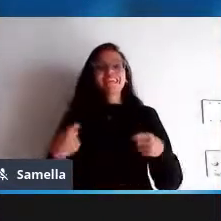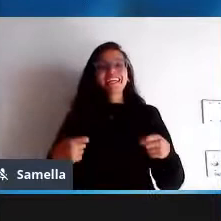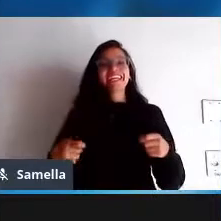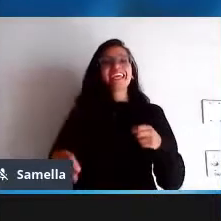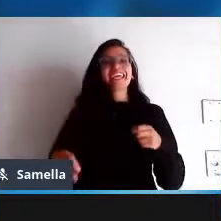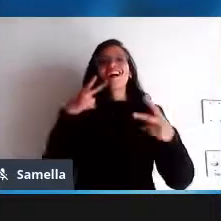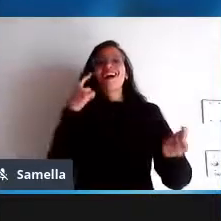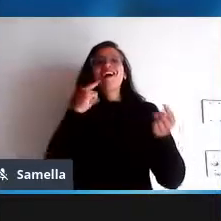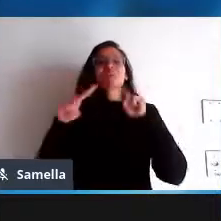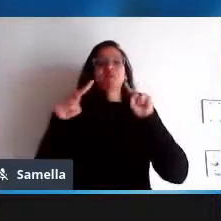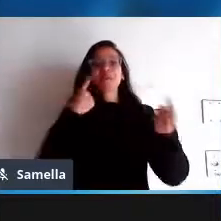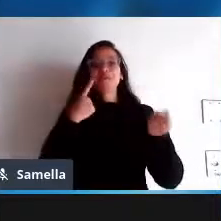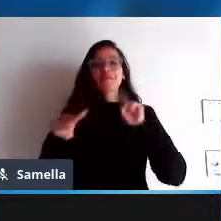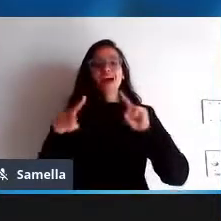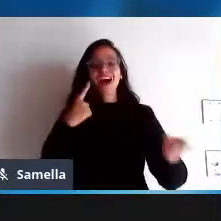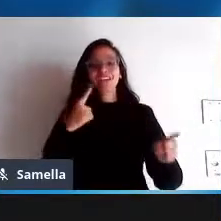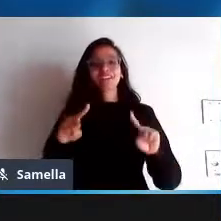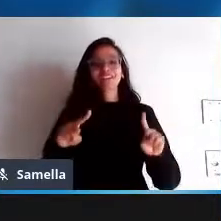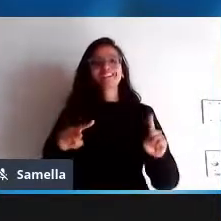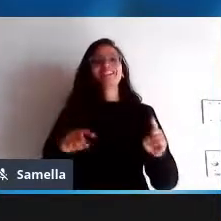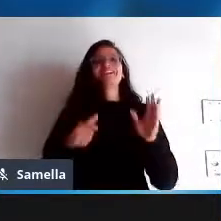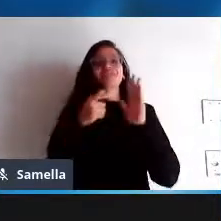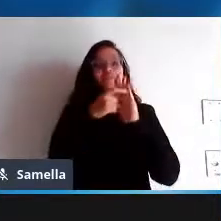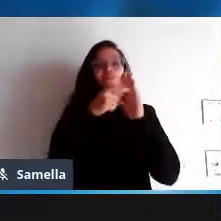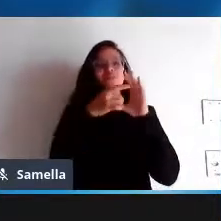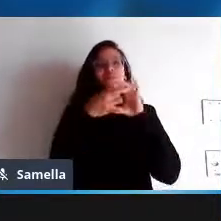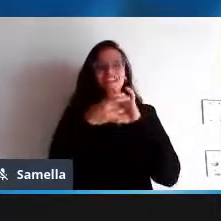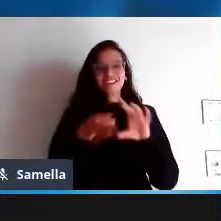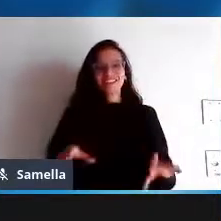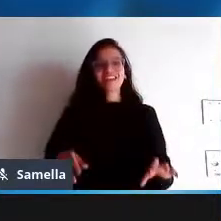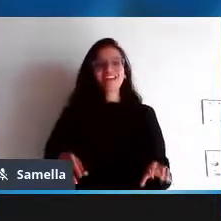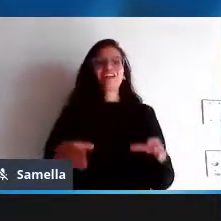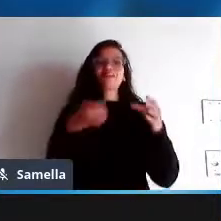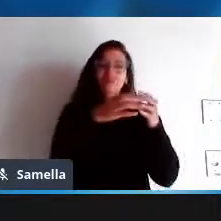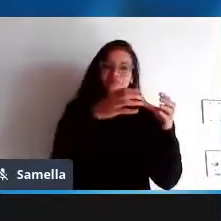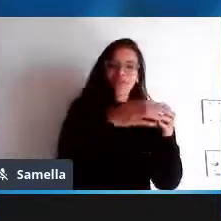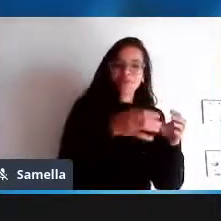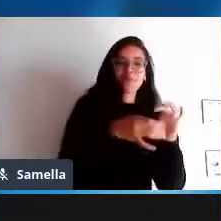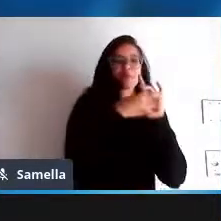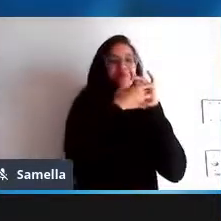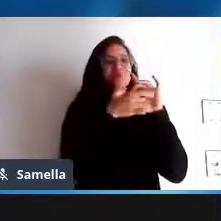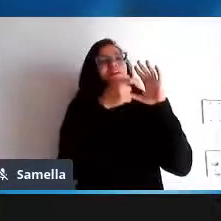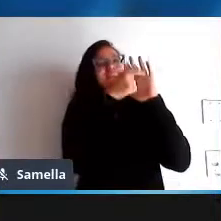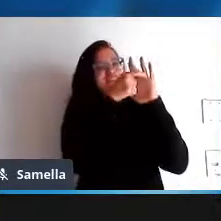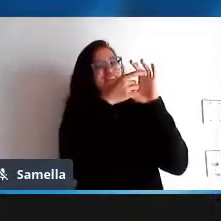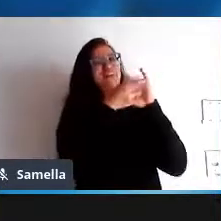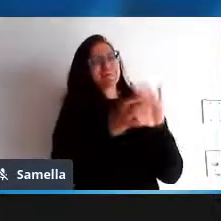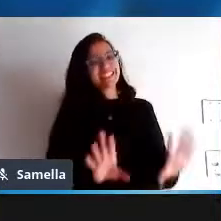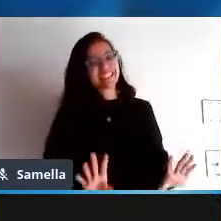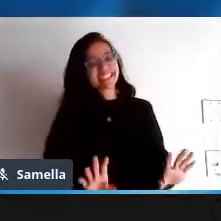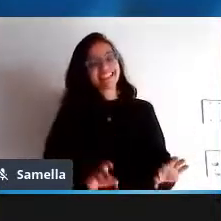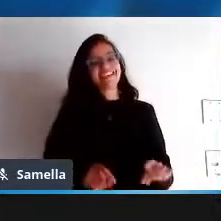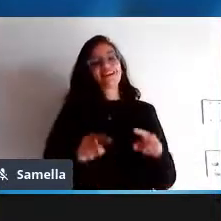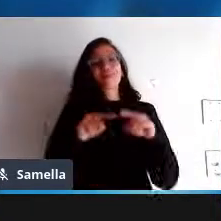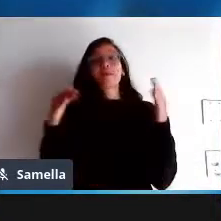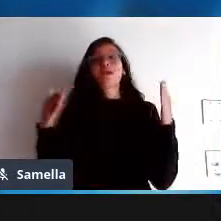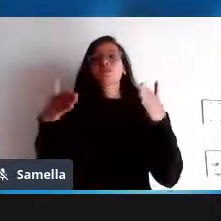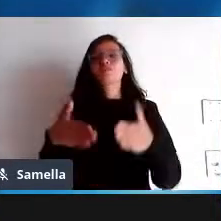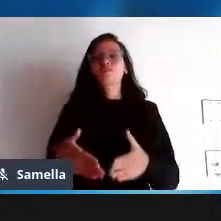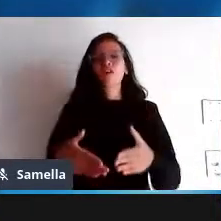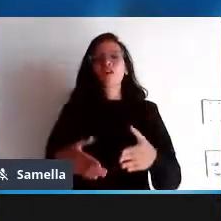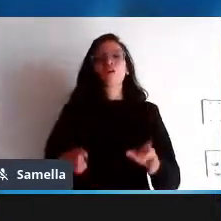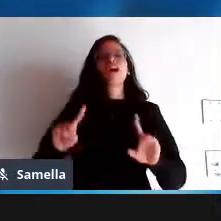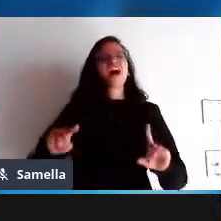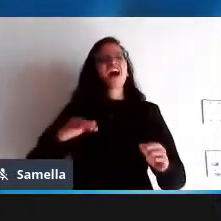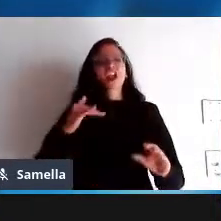das discussões válidas dentro de uma comunidade de software livre mas o foco não é você ter a tecnologia mais avançada